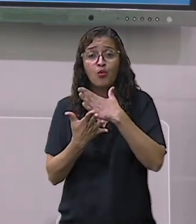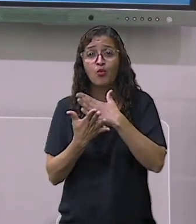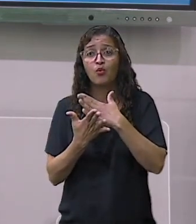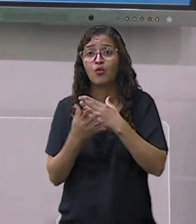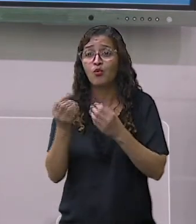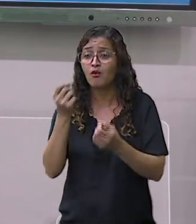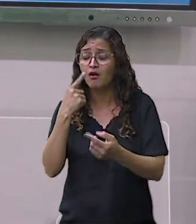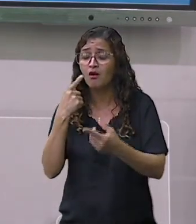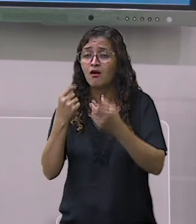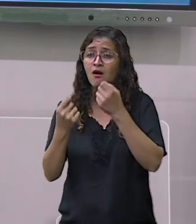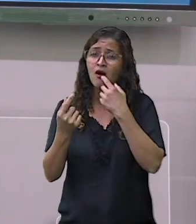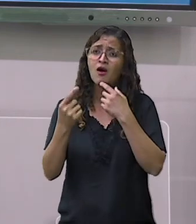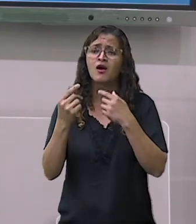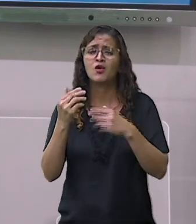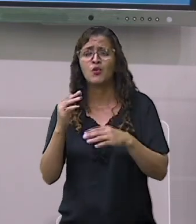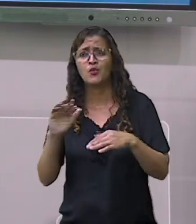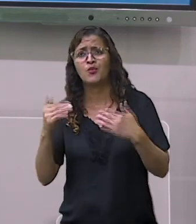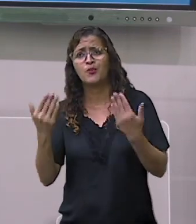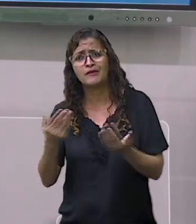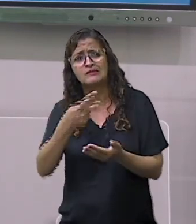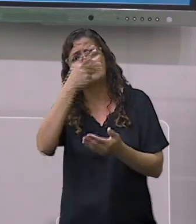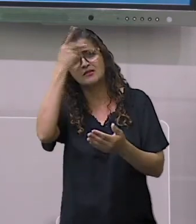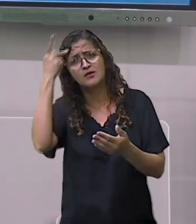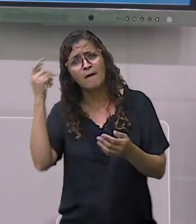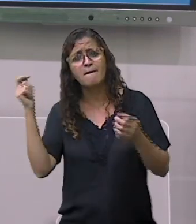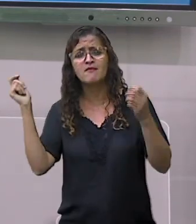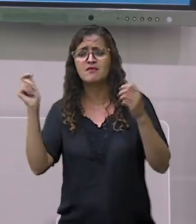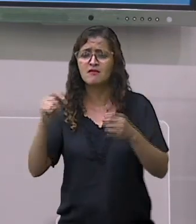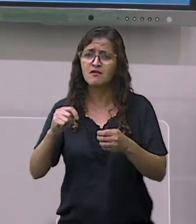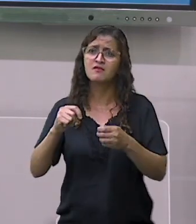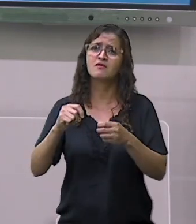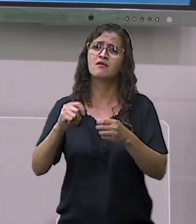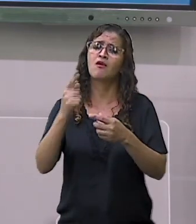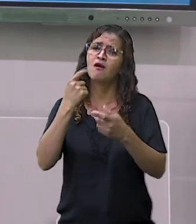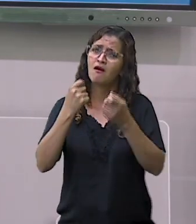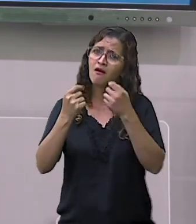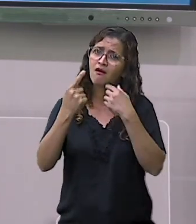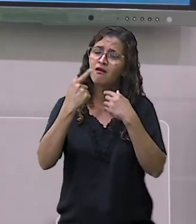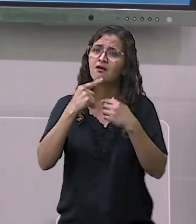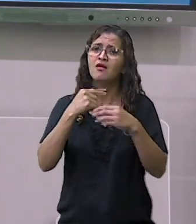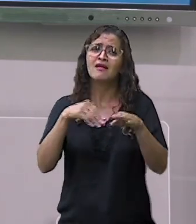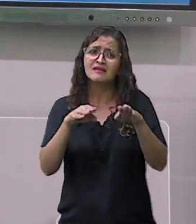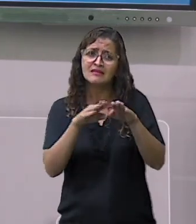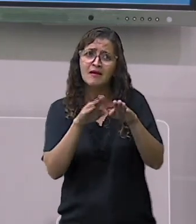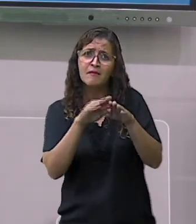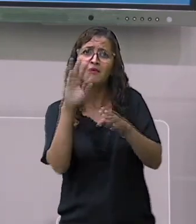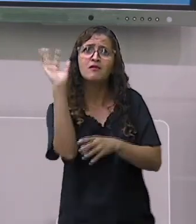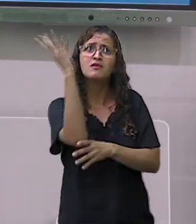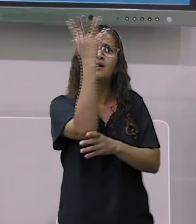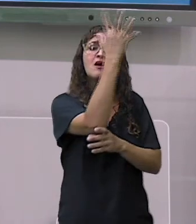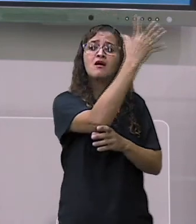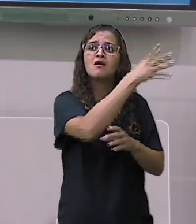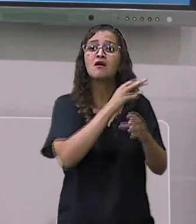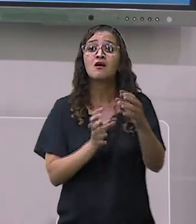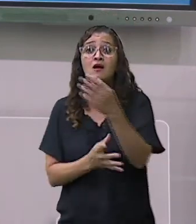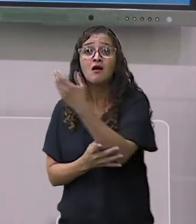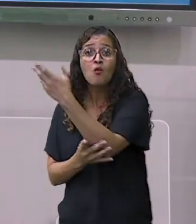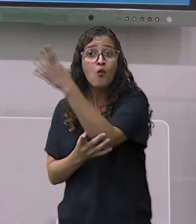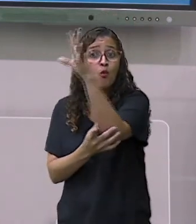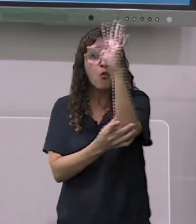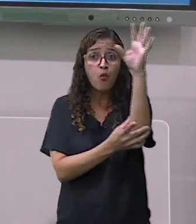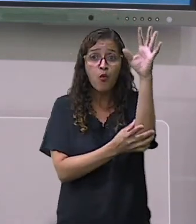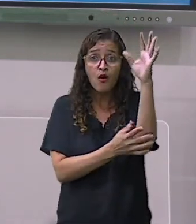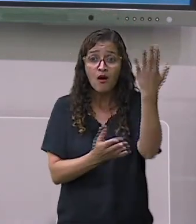do medicamento, através de manter o equilíbrio na natureza, mas a gente tem que estar atento